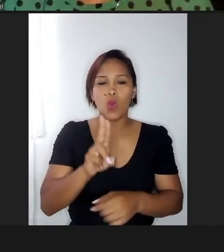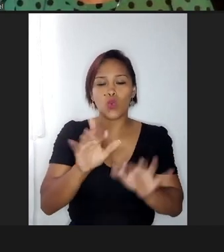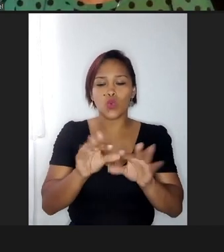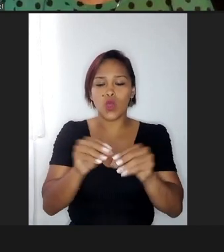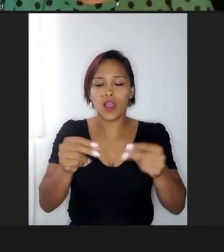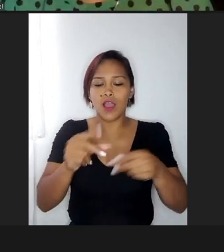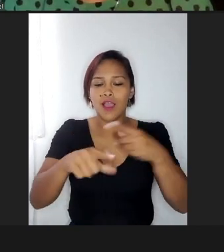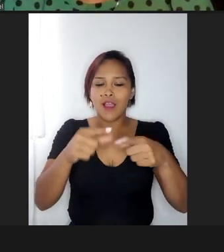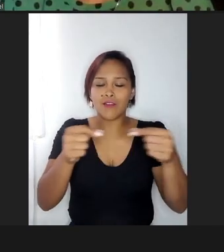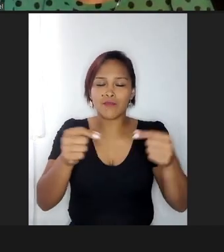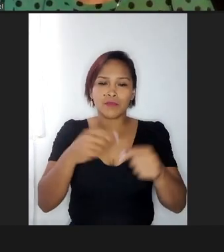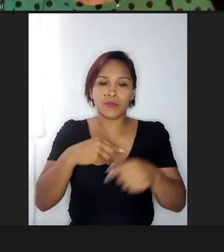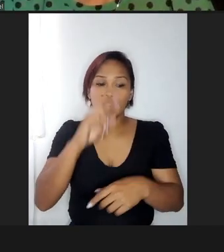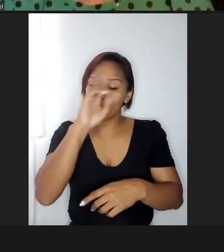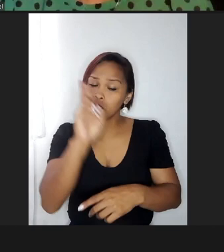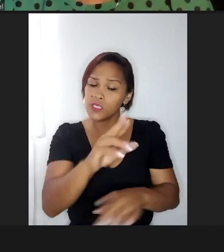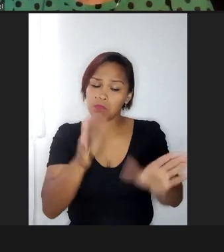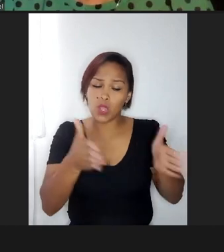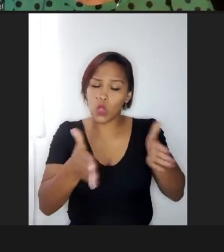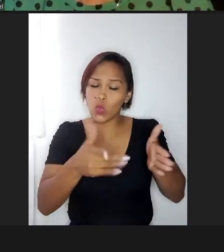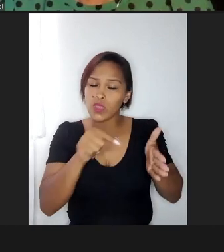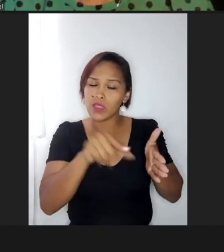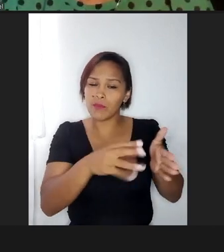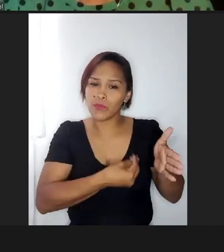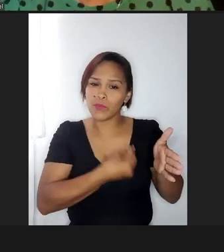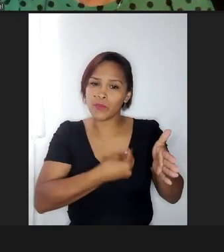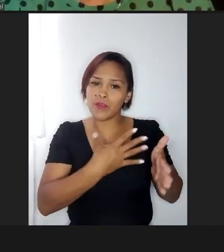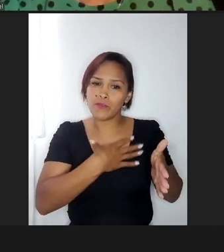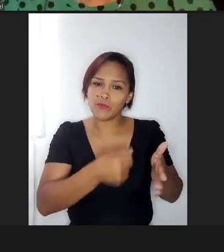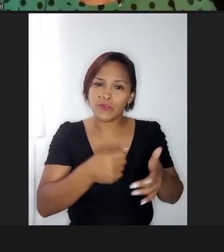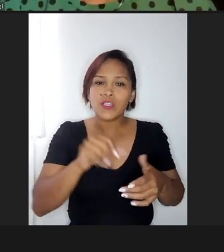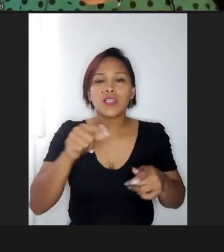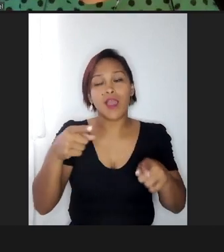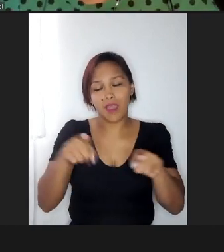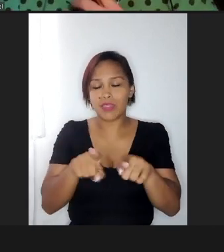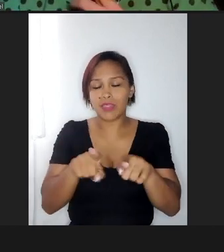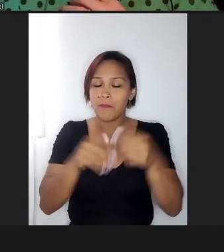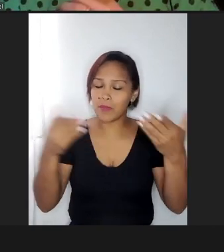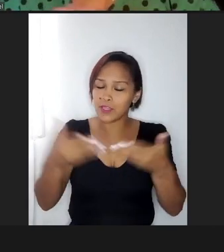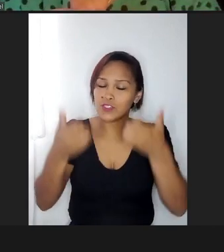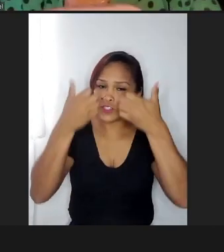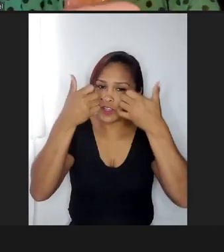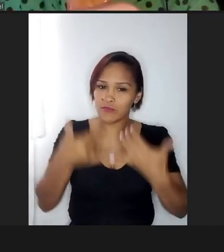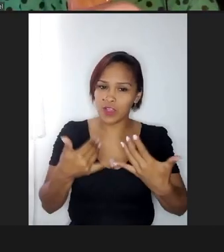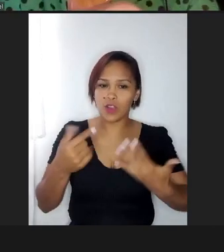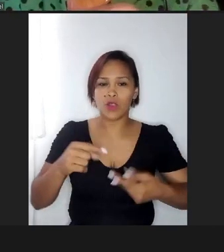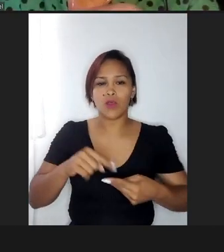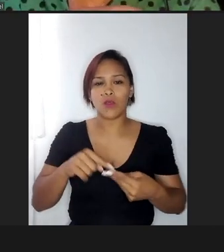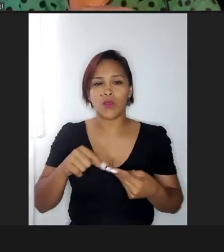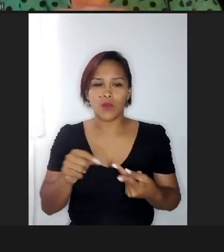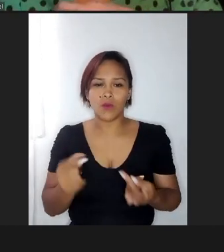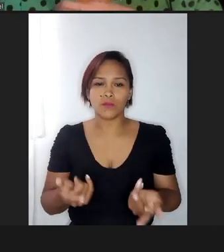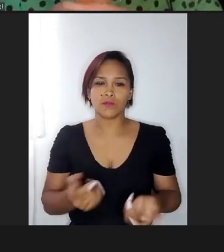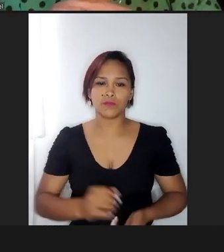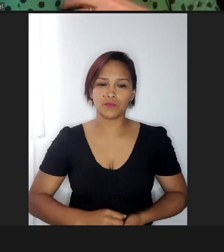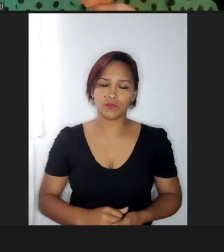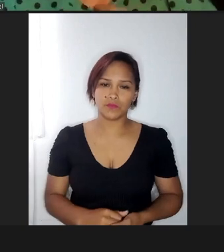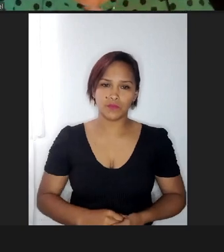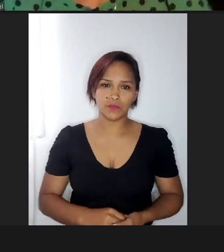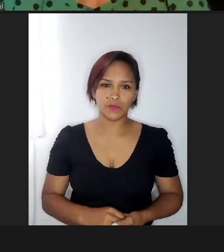respeitando ela e o tempo dela, né, doutora Juliana já também falou um pouquinho sobre isso, é,